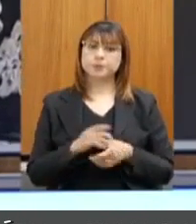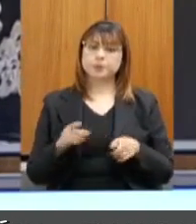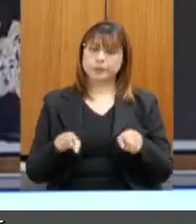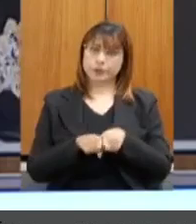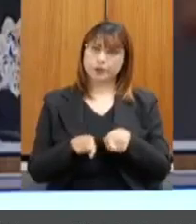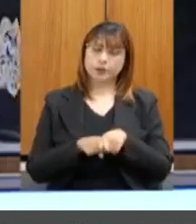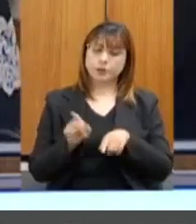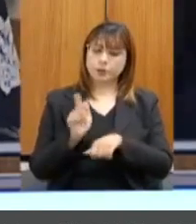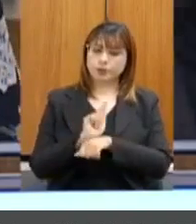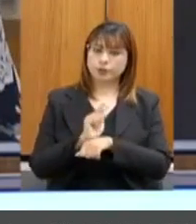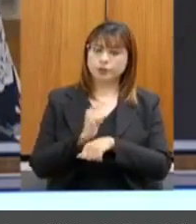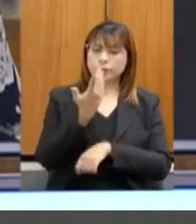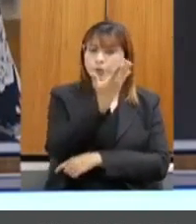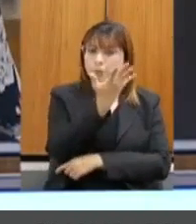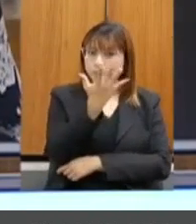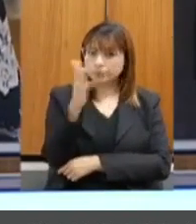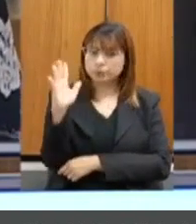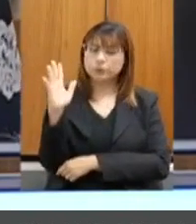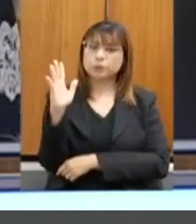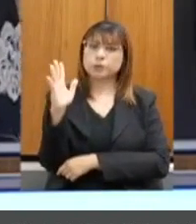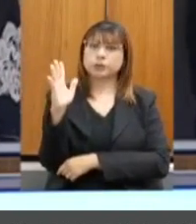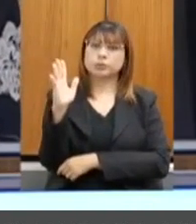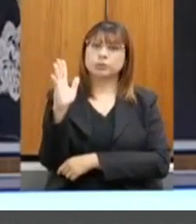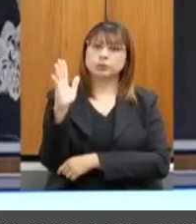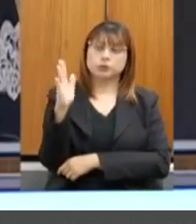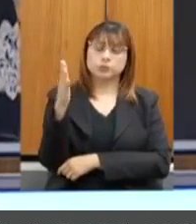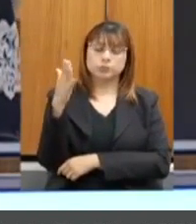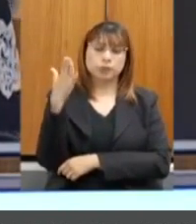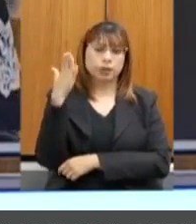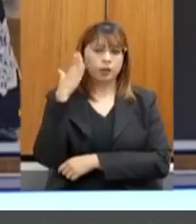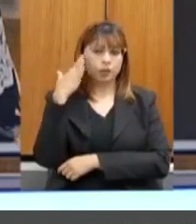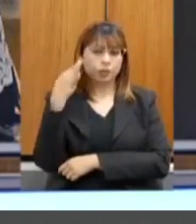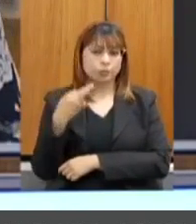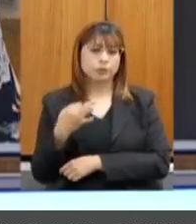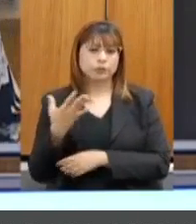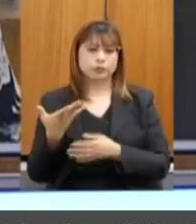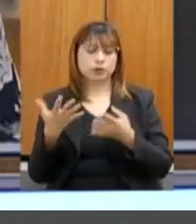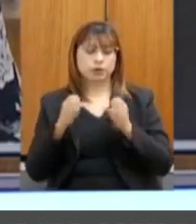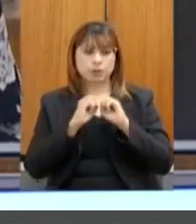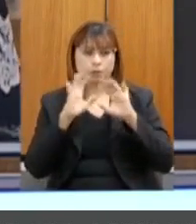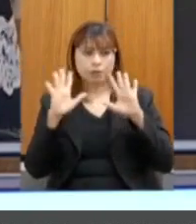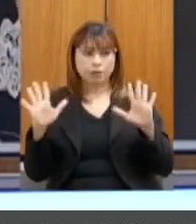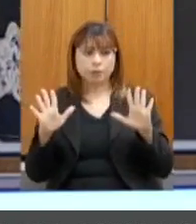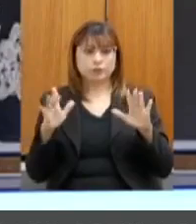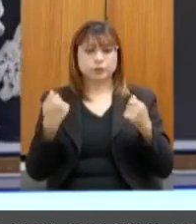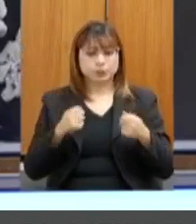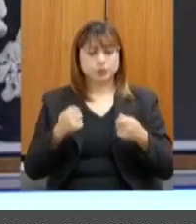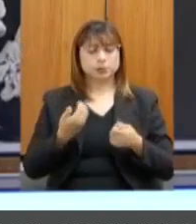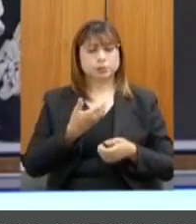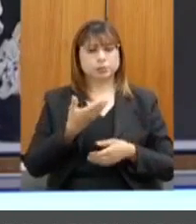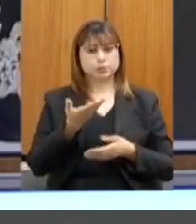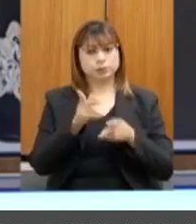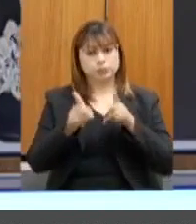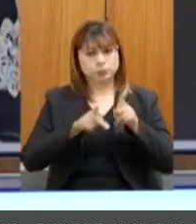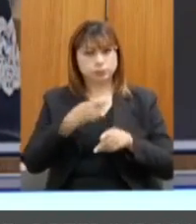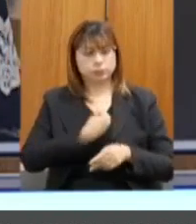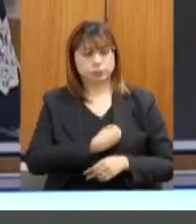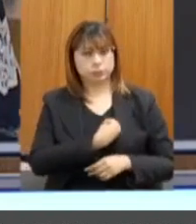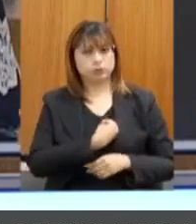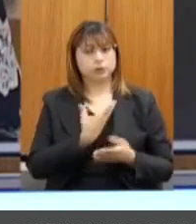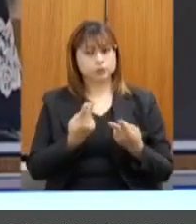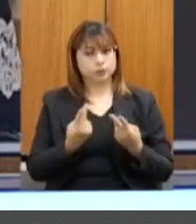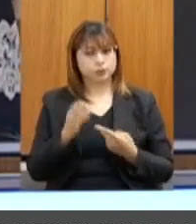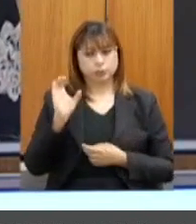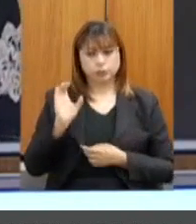ambiental do Estado tem essa premissa muito clara da participação popular. Então, da mesma forma como no Conselho Estadual